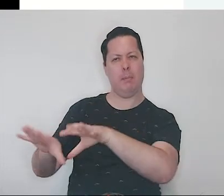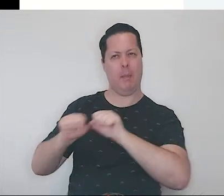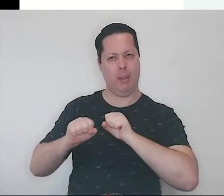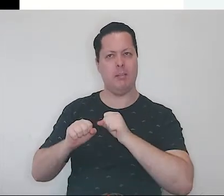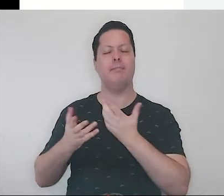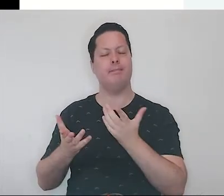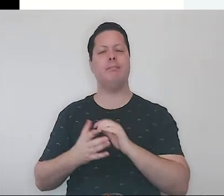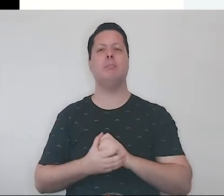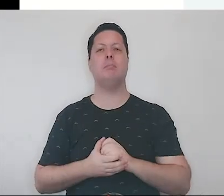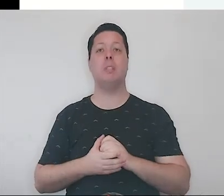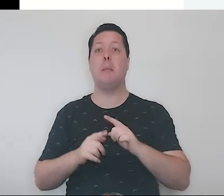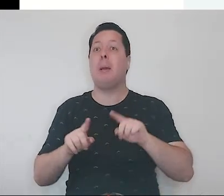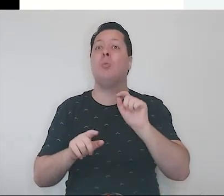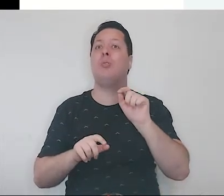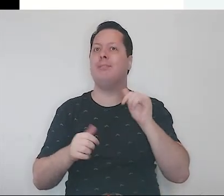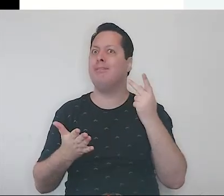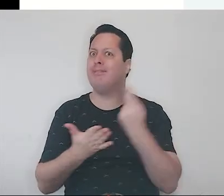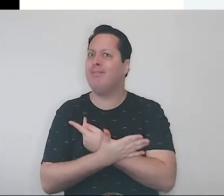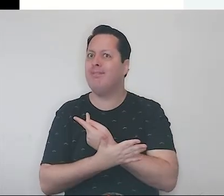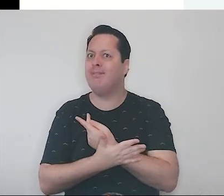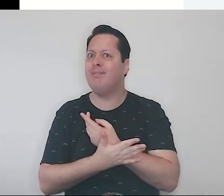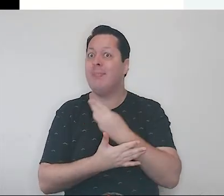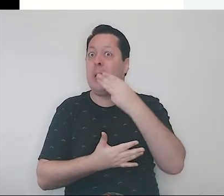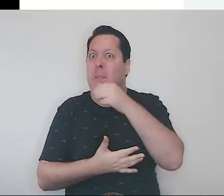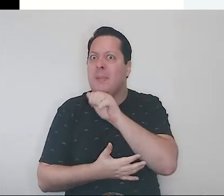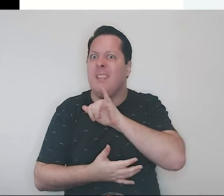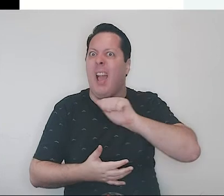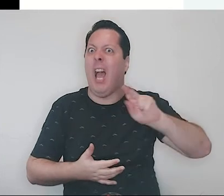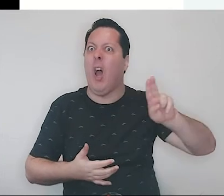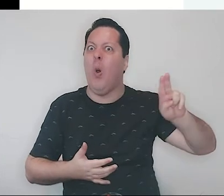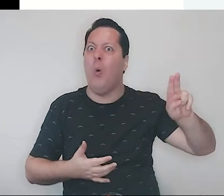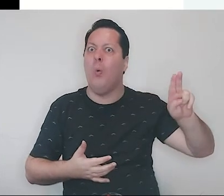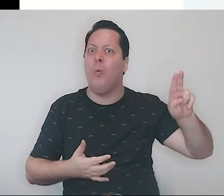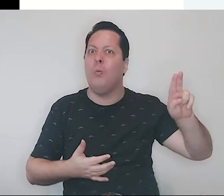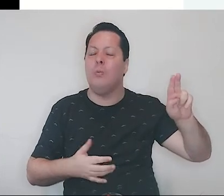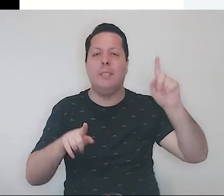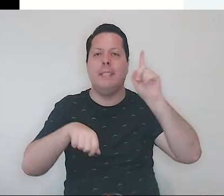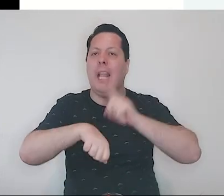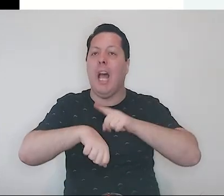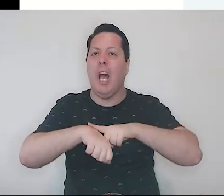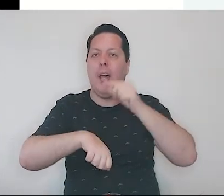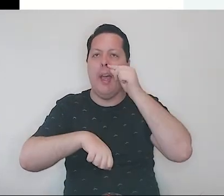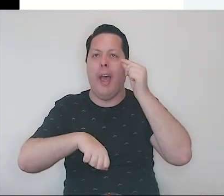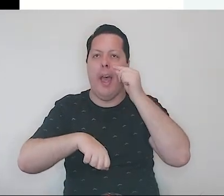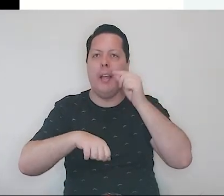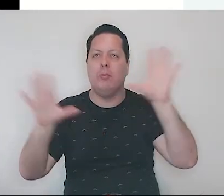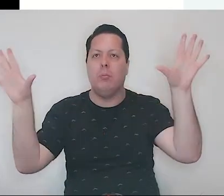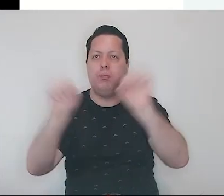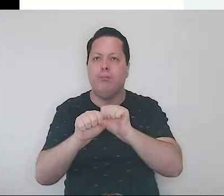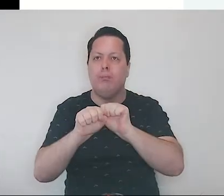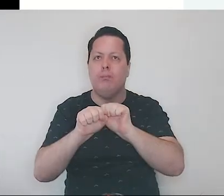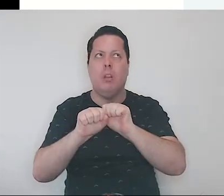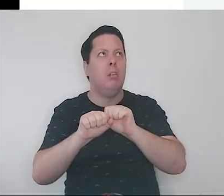Só que, quando ele gritou, tudo ficou na escuridão. Não se via